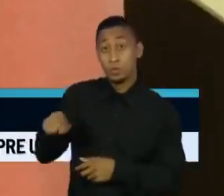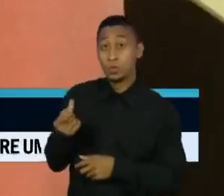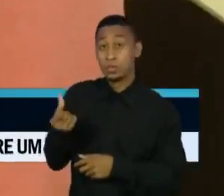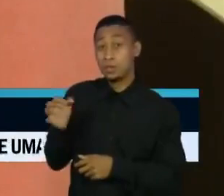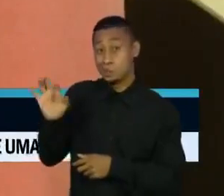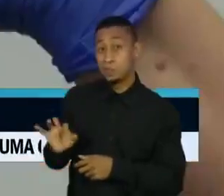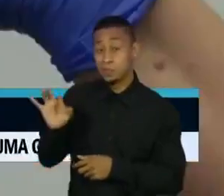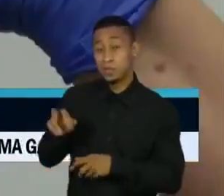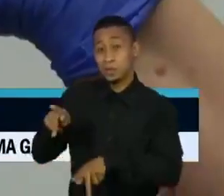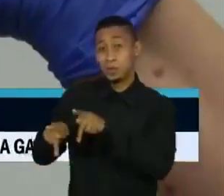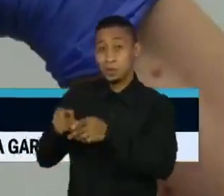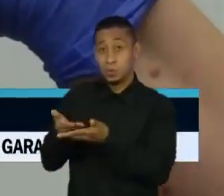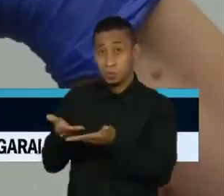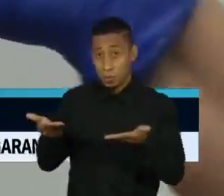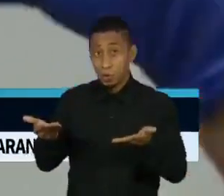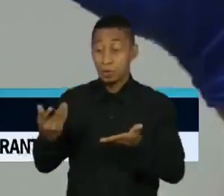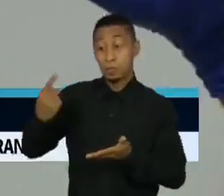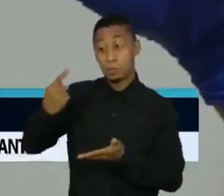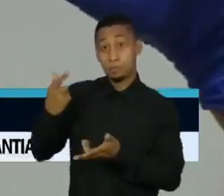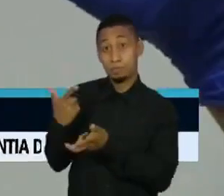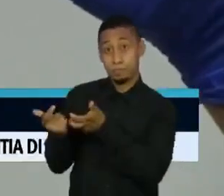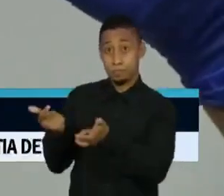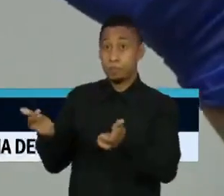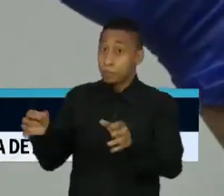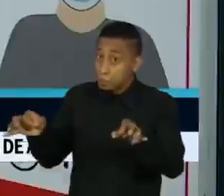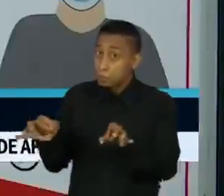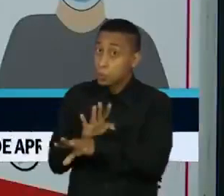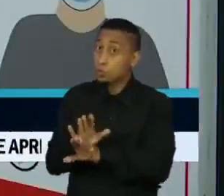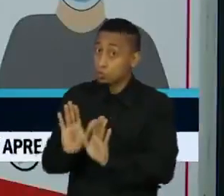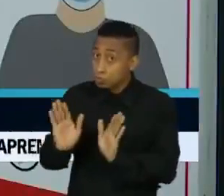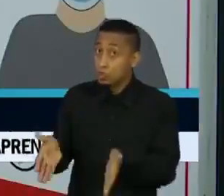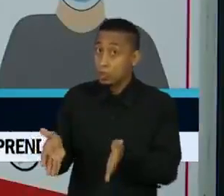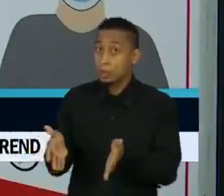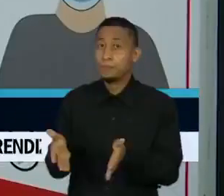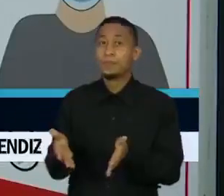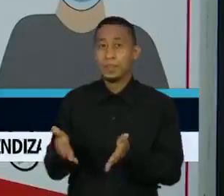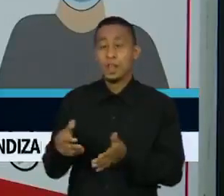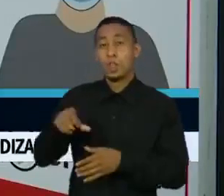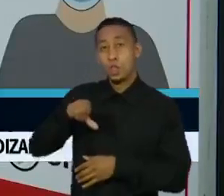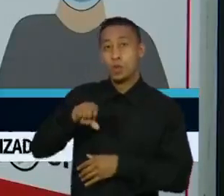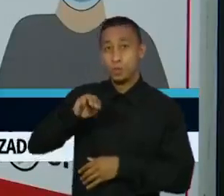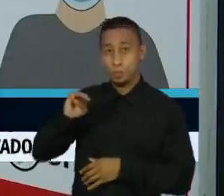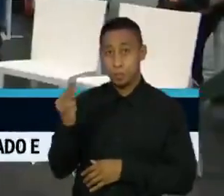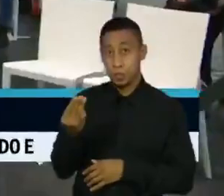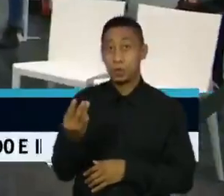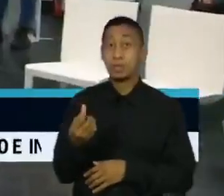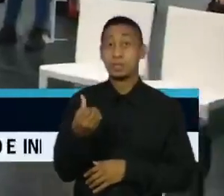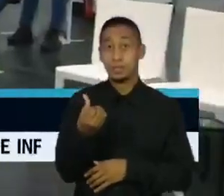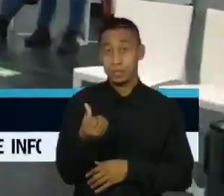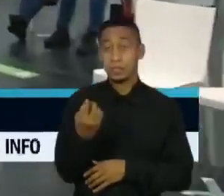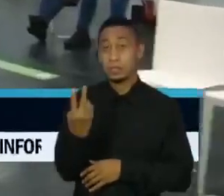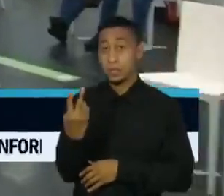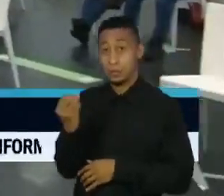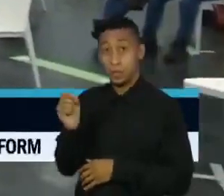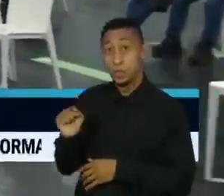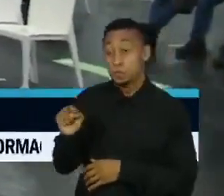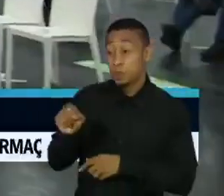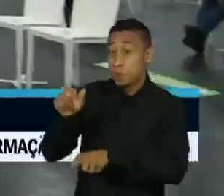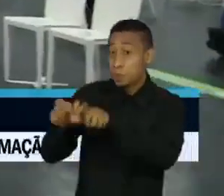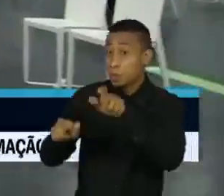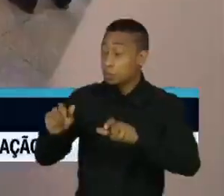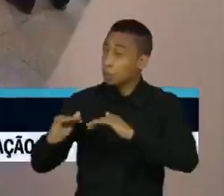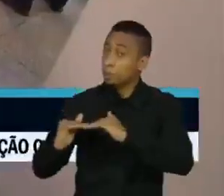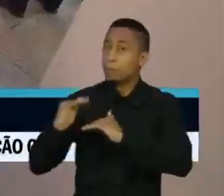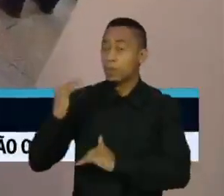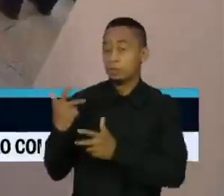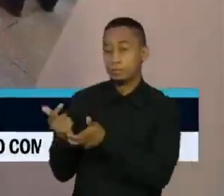% da população com pelo menos a primeira dose. São mais de 9 milhões 620 mil pessoas.